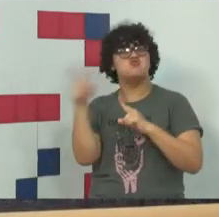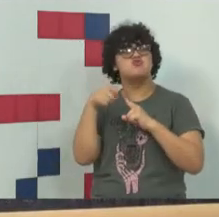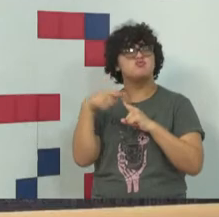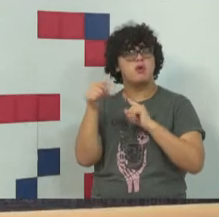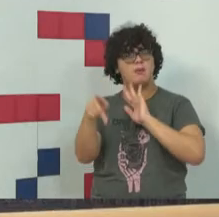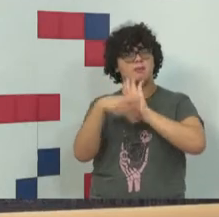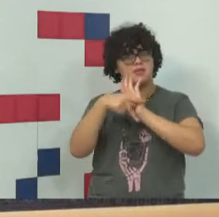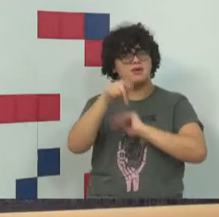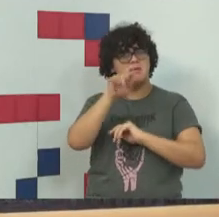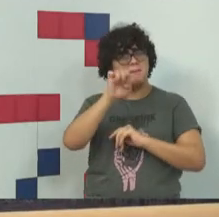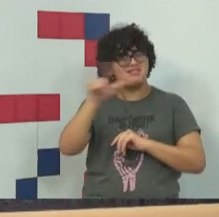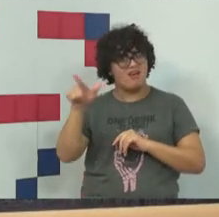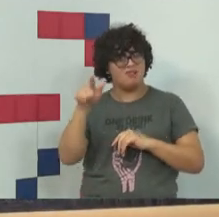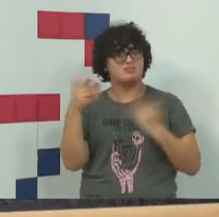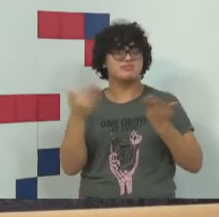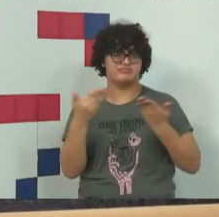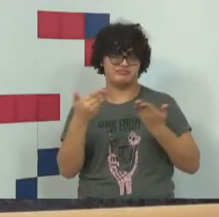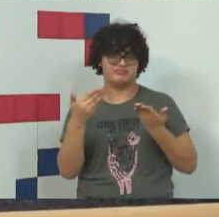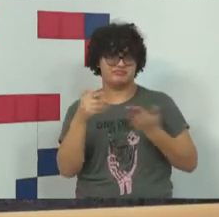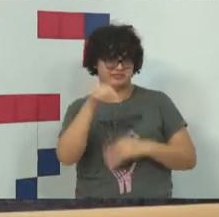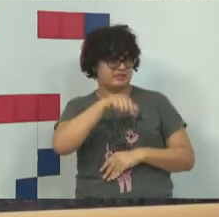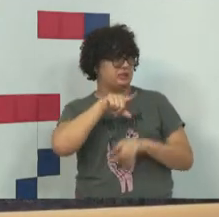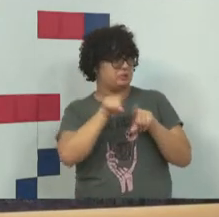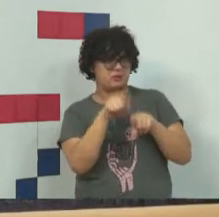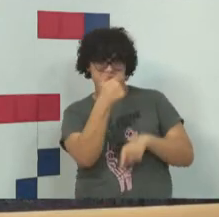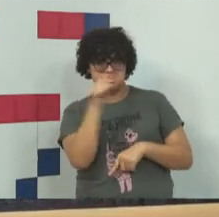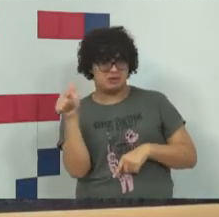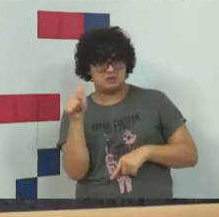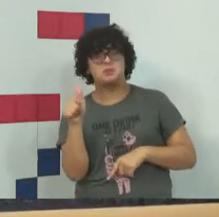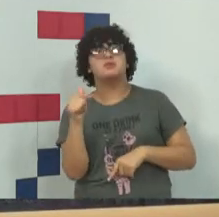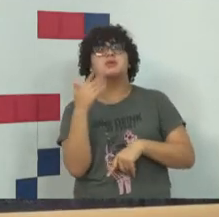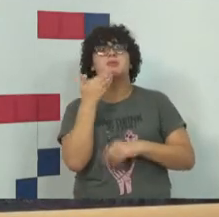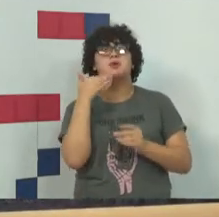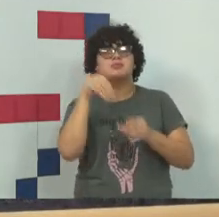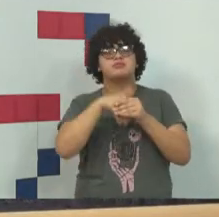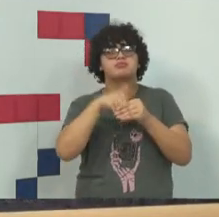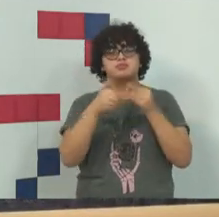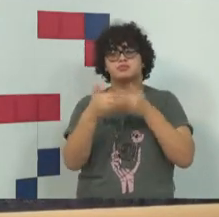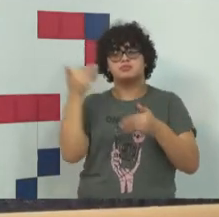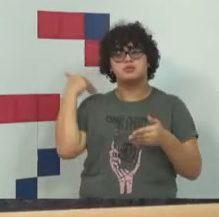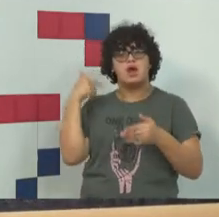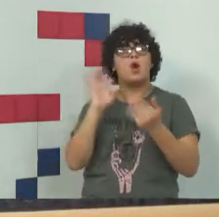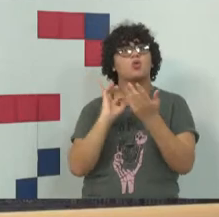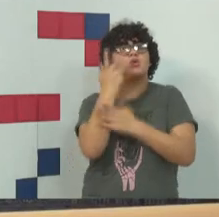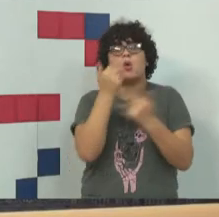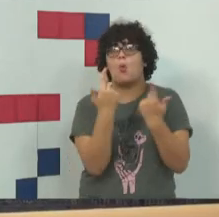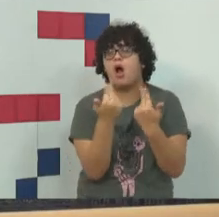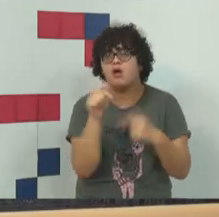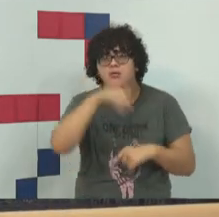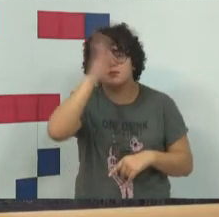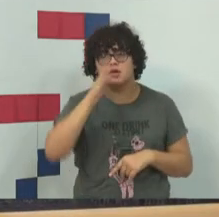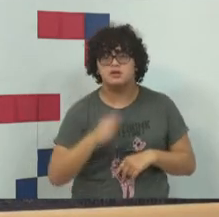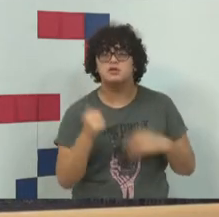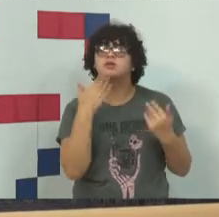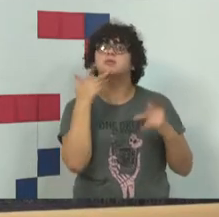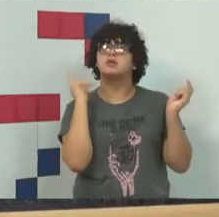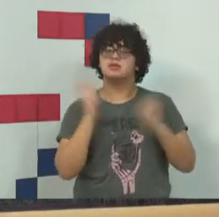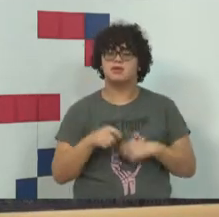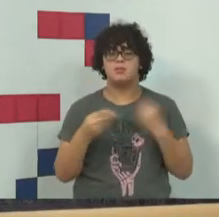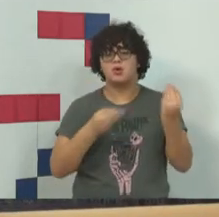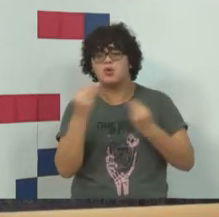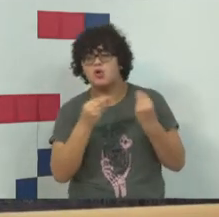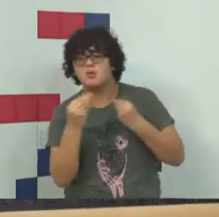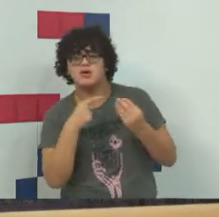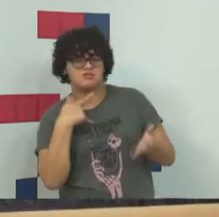Nós também não temos. Aí, na eleição passada, aconteceu a mesma coisa no Brasil. Então nós, das bancas de advocacia,